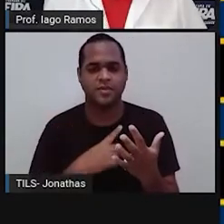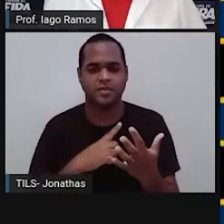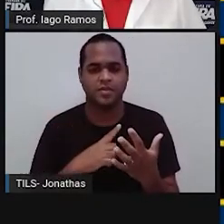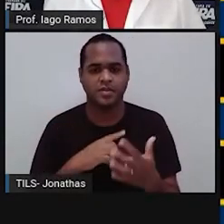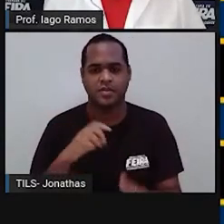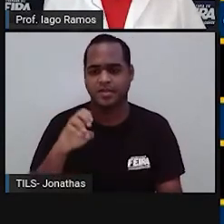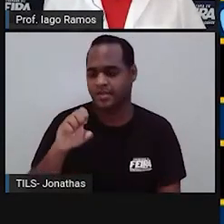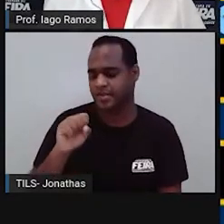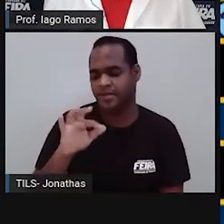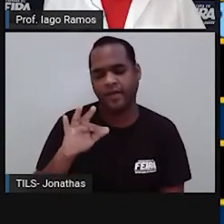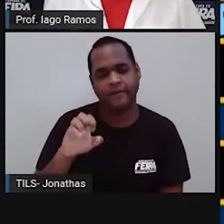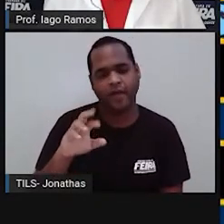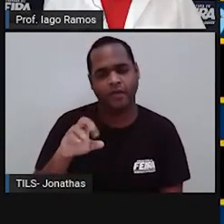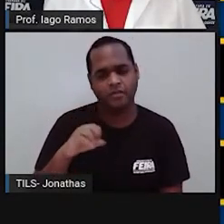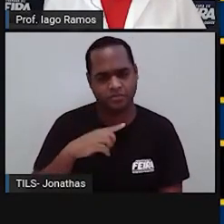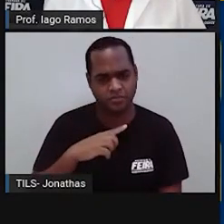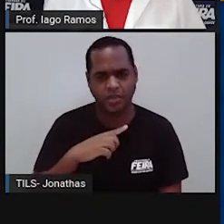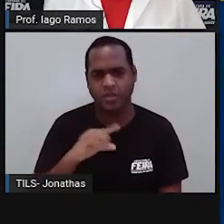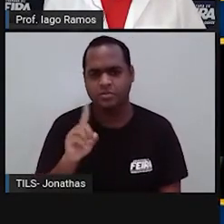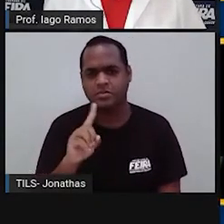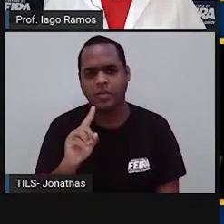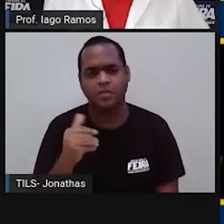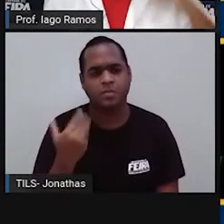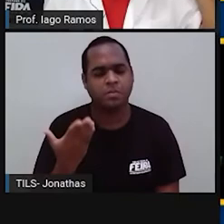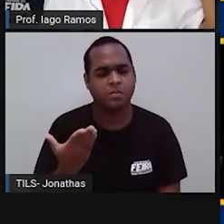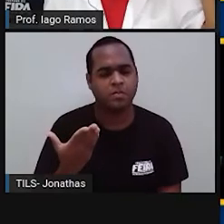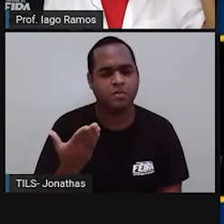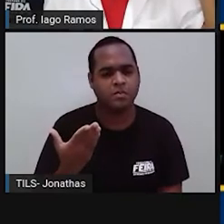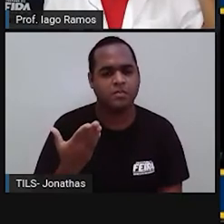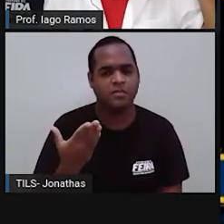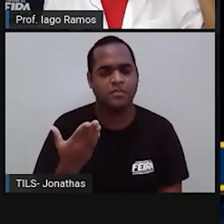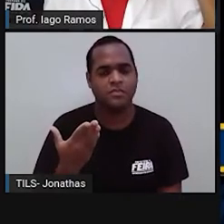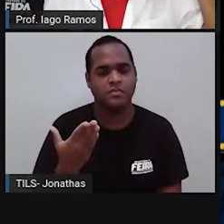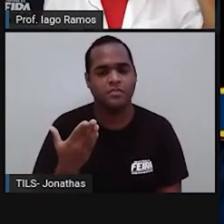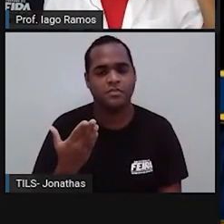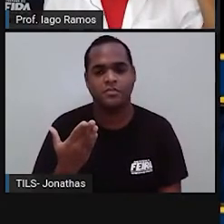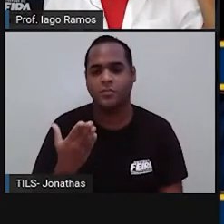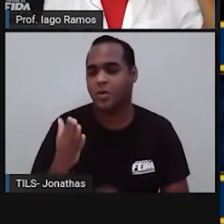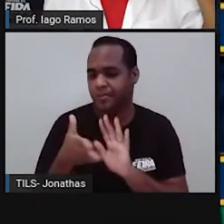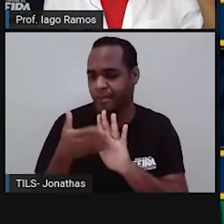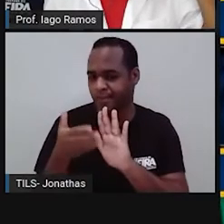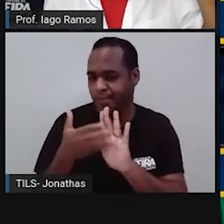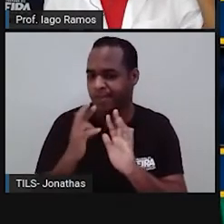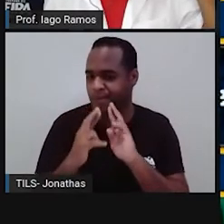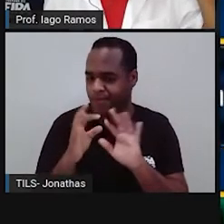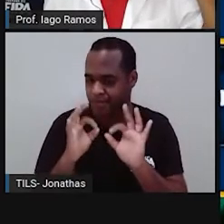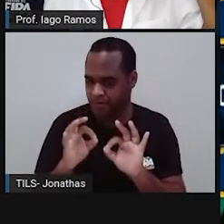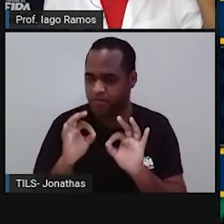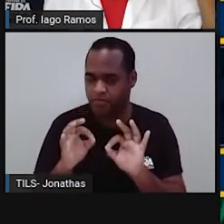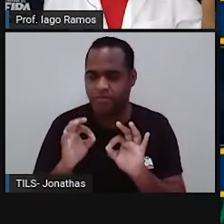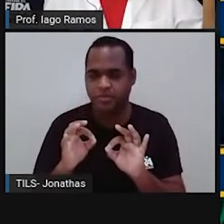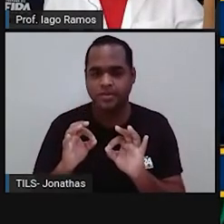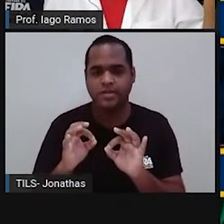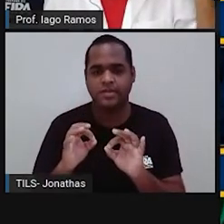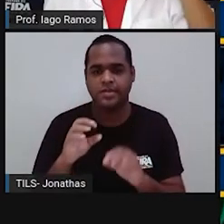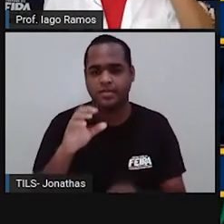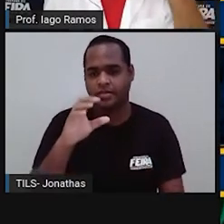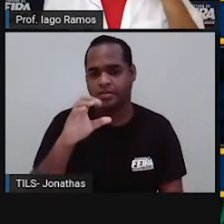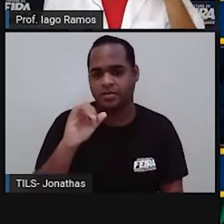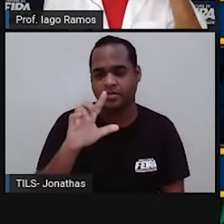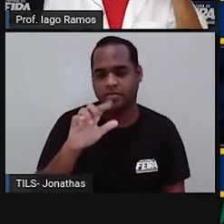esfera não é. Esfera não tem retângulos. A gente já elimina essa resposta. Cilindro tem retângulo?